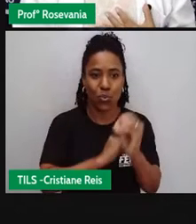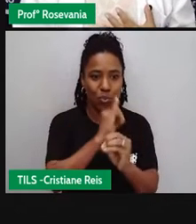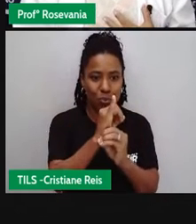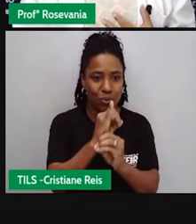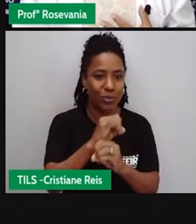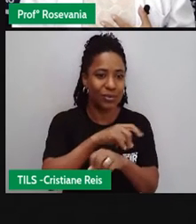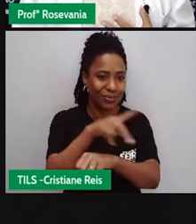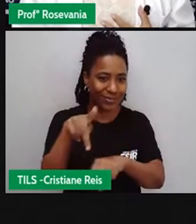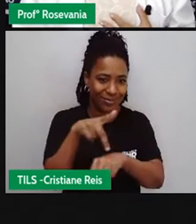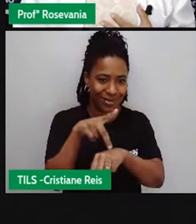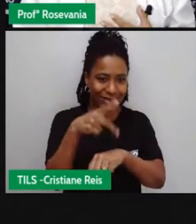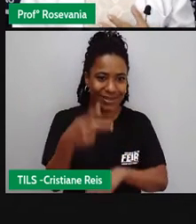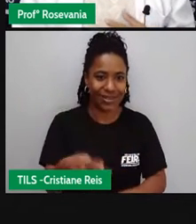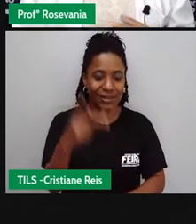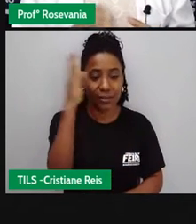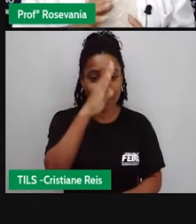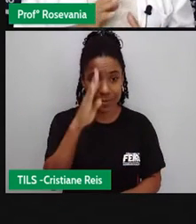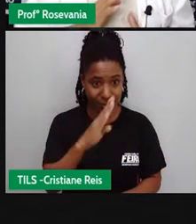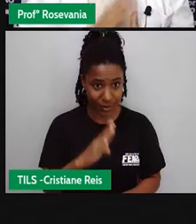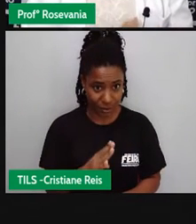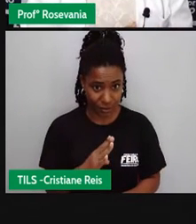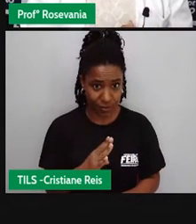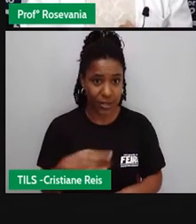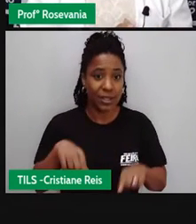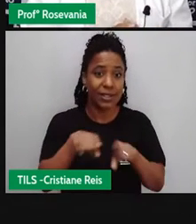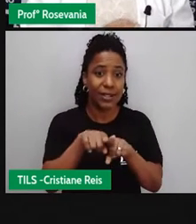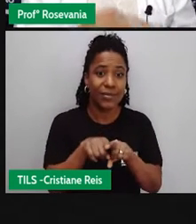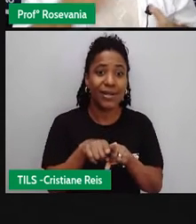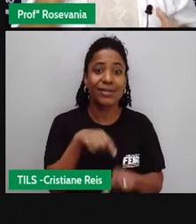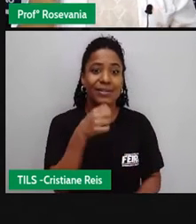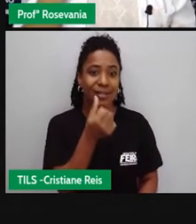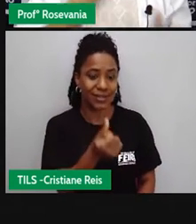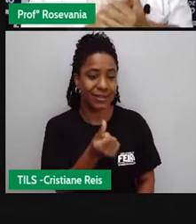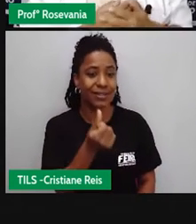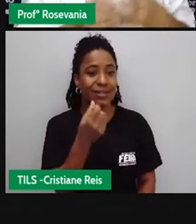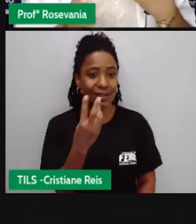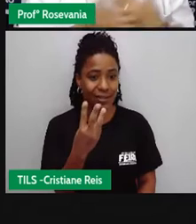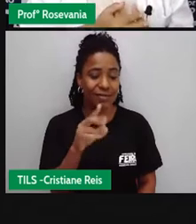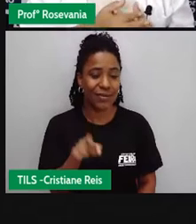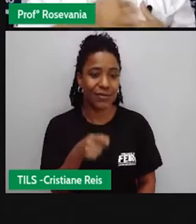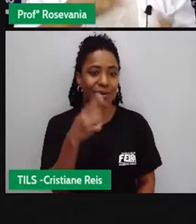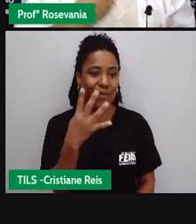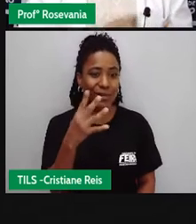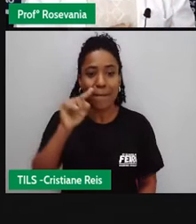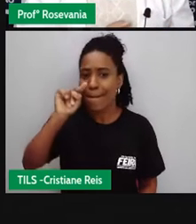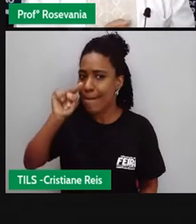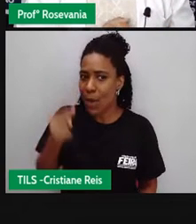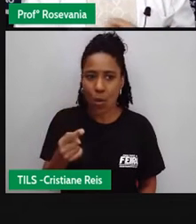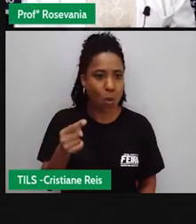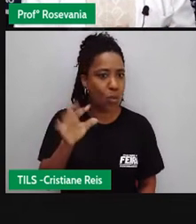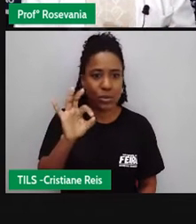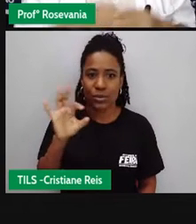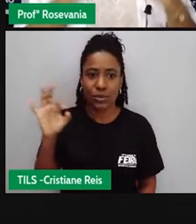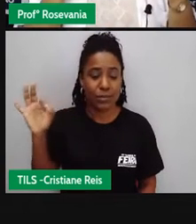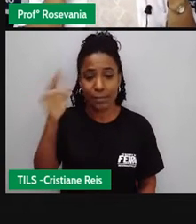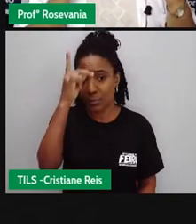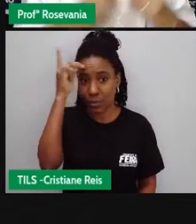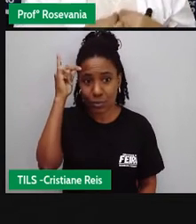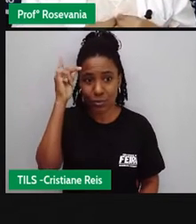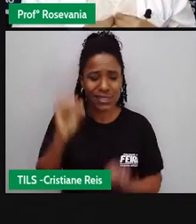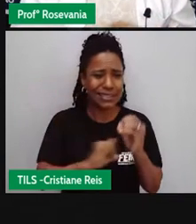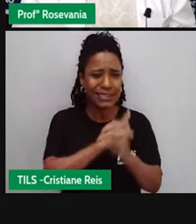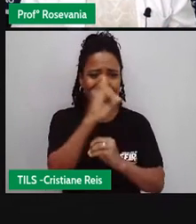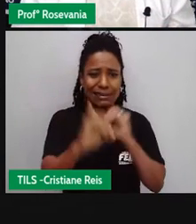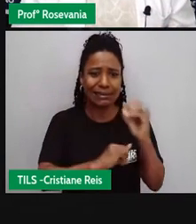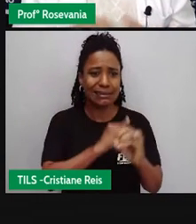Há ainda, né, 63,4 milhões de pessoas sem qualquer acesso à internet. É